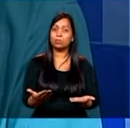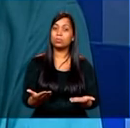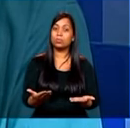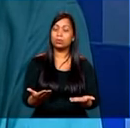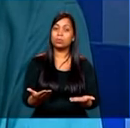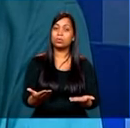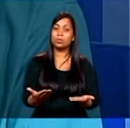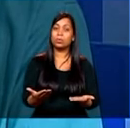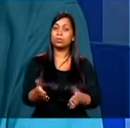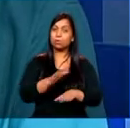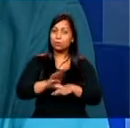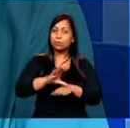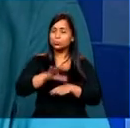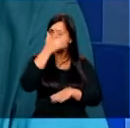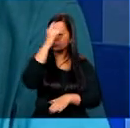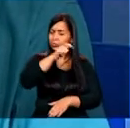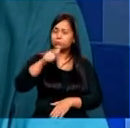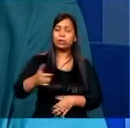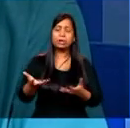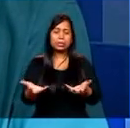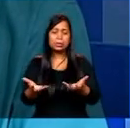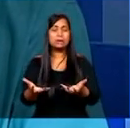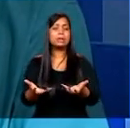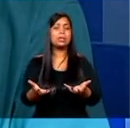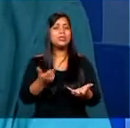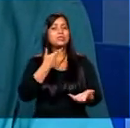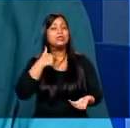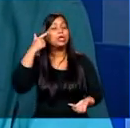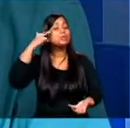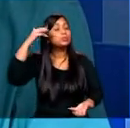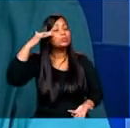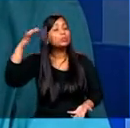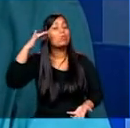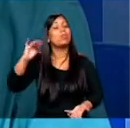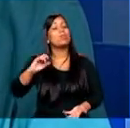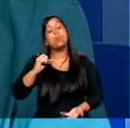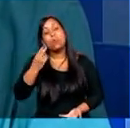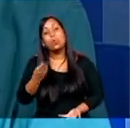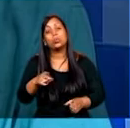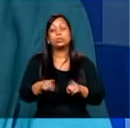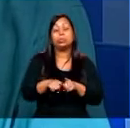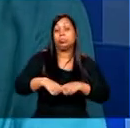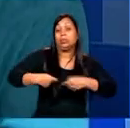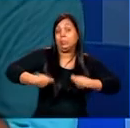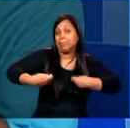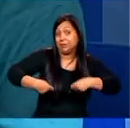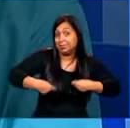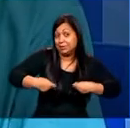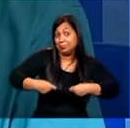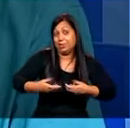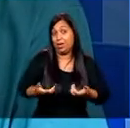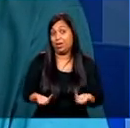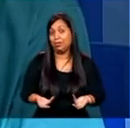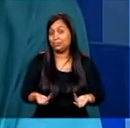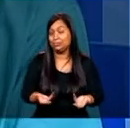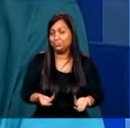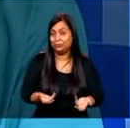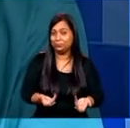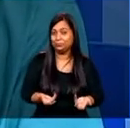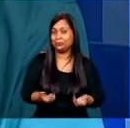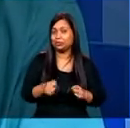para o... Para que quem tem, às vezes, um sonho mesmo, ou uma necessidade, às vezes, né? De